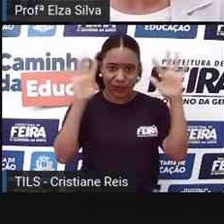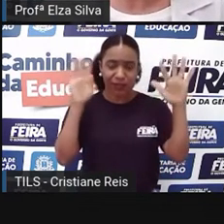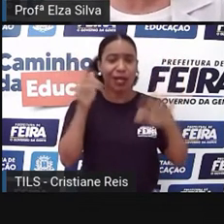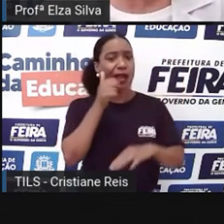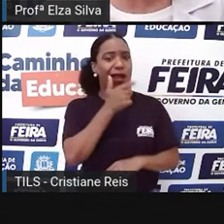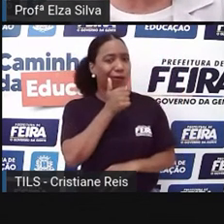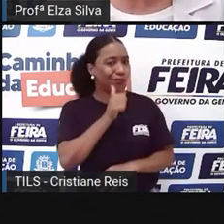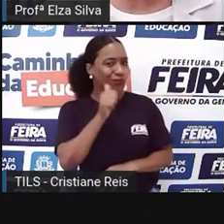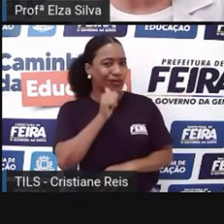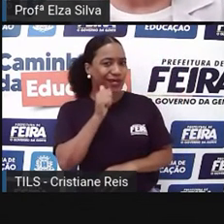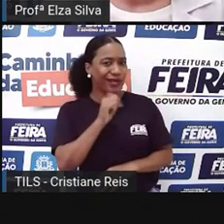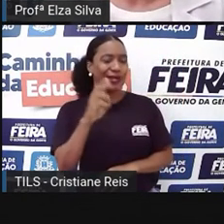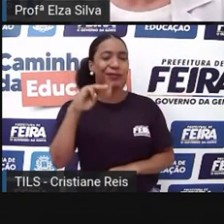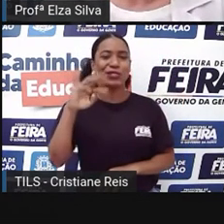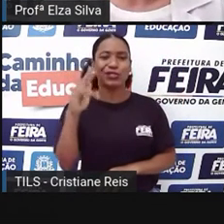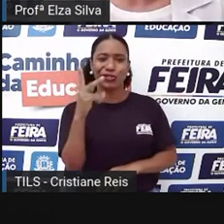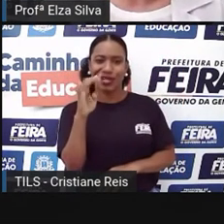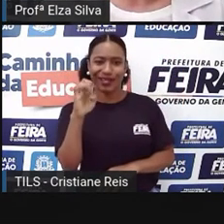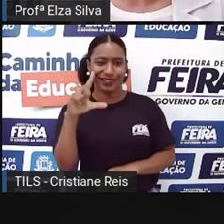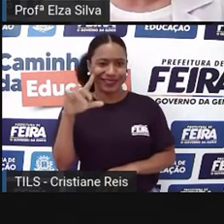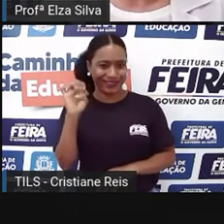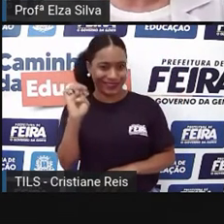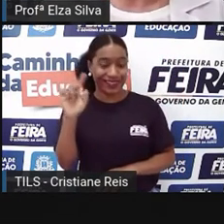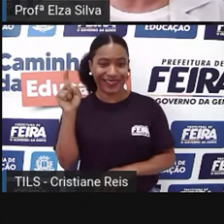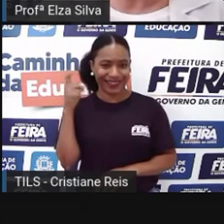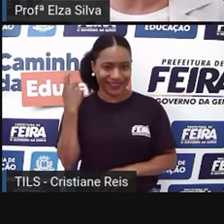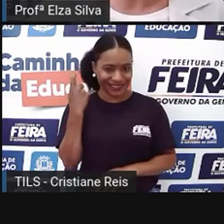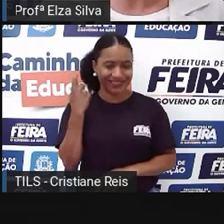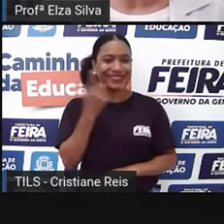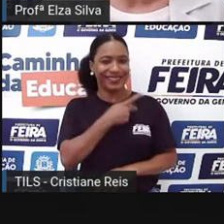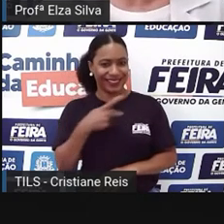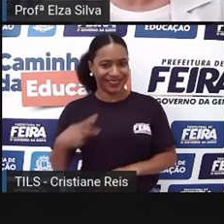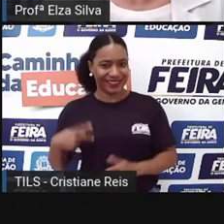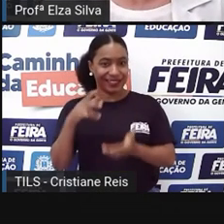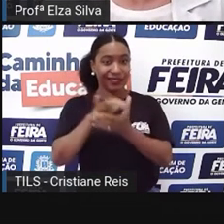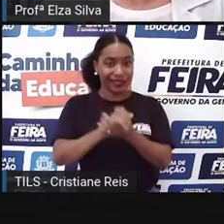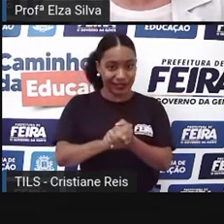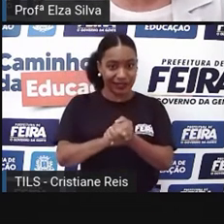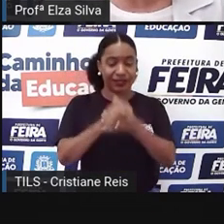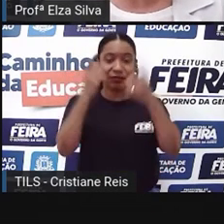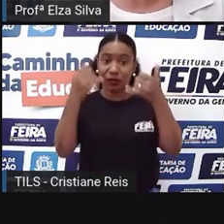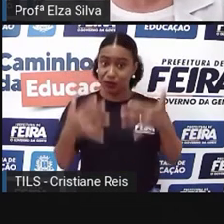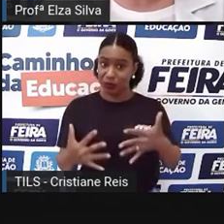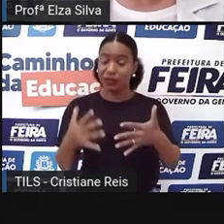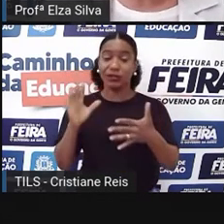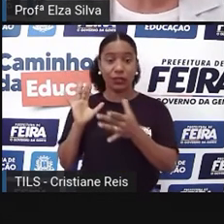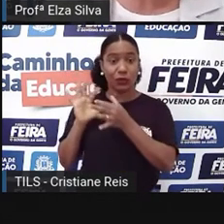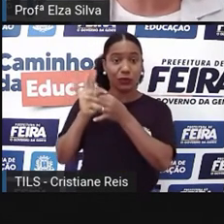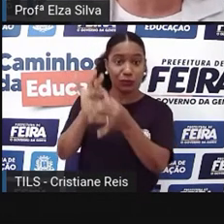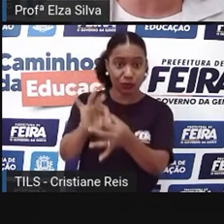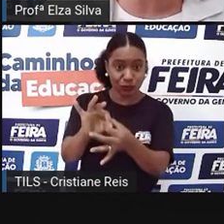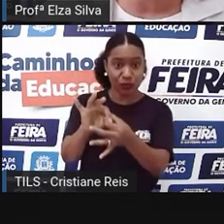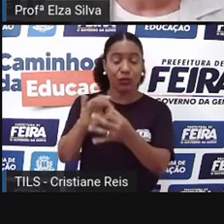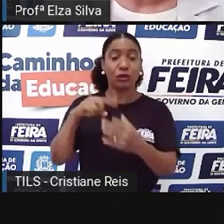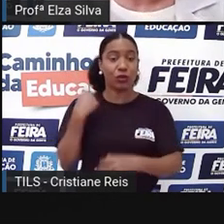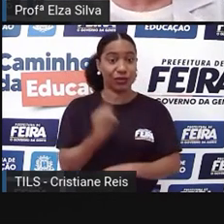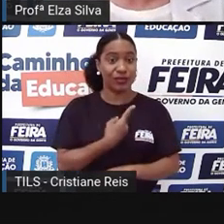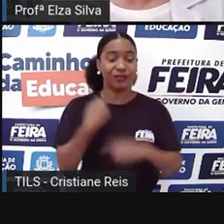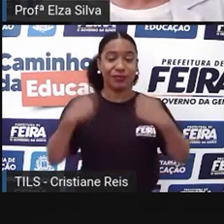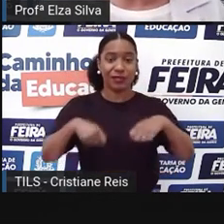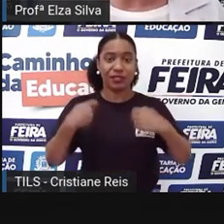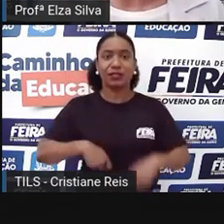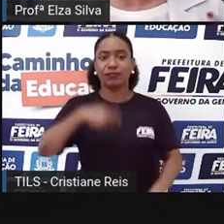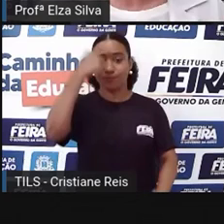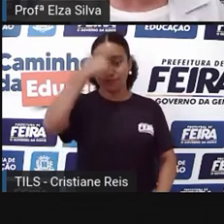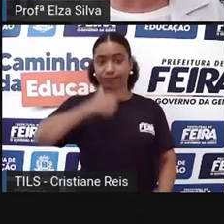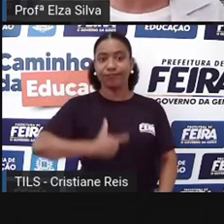Obama nos disse. Se queremos chegar a algum lugar juntos, devemos estar dispostos a dizer quem somos. Eu